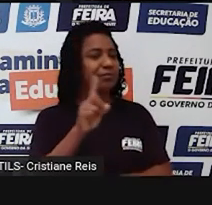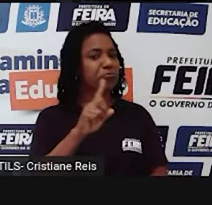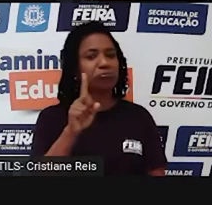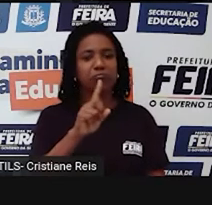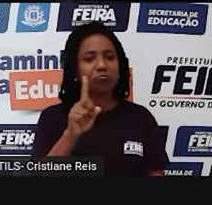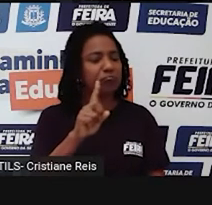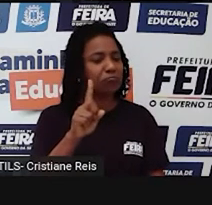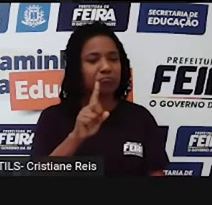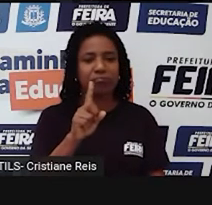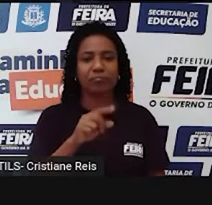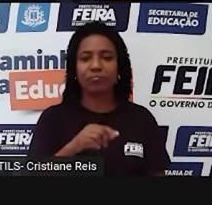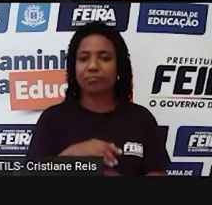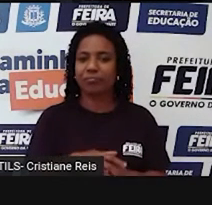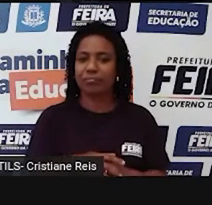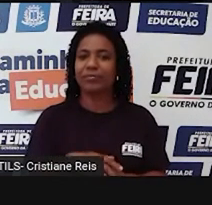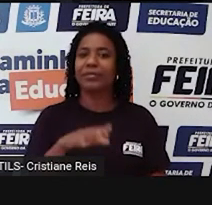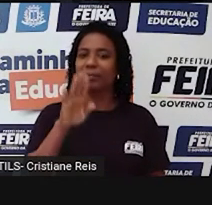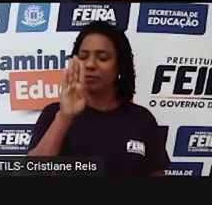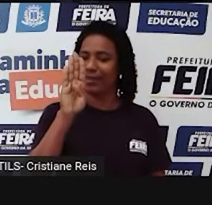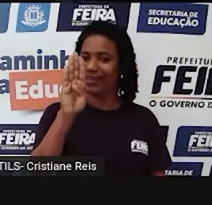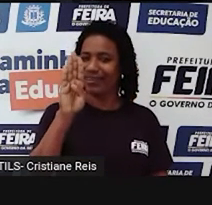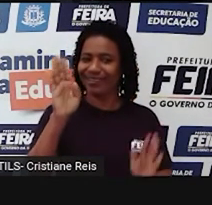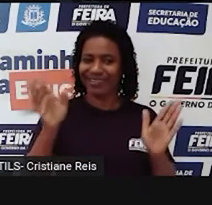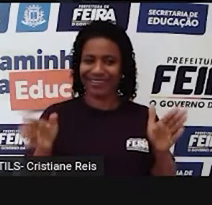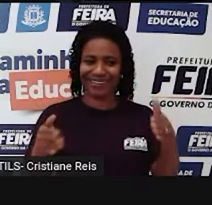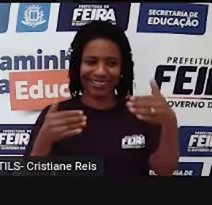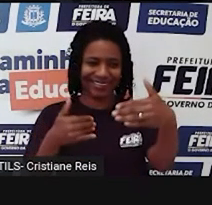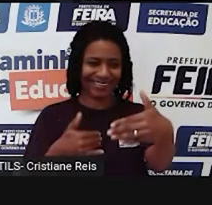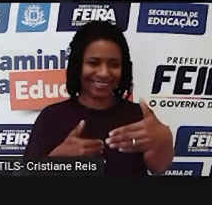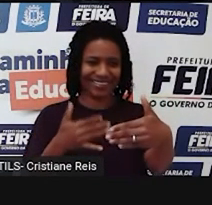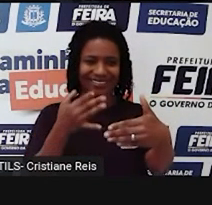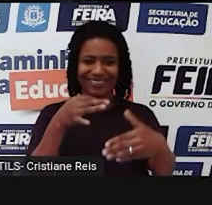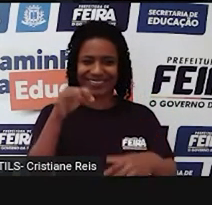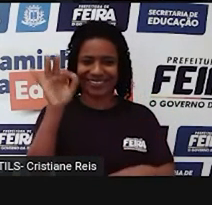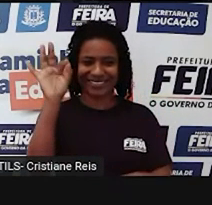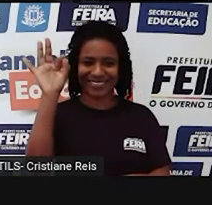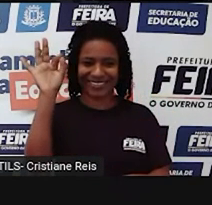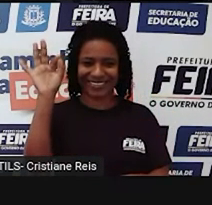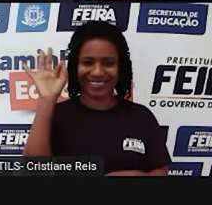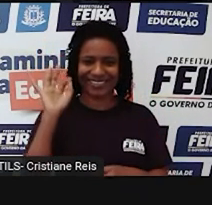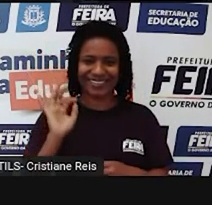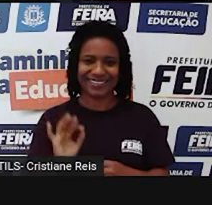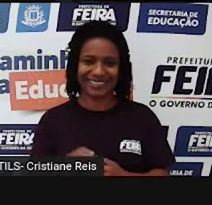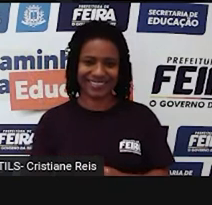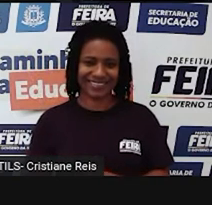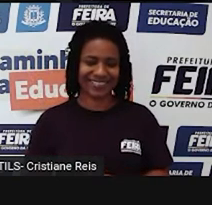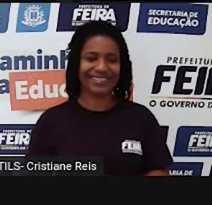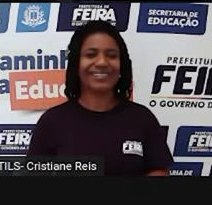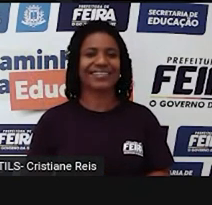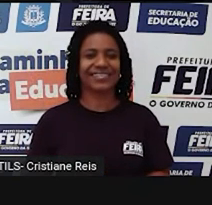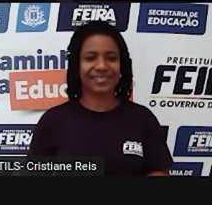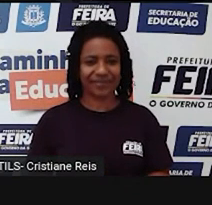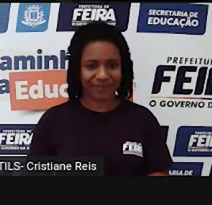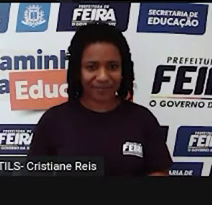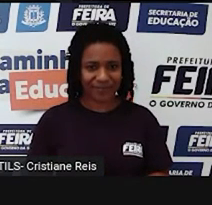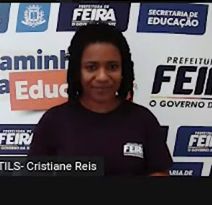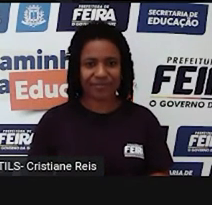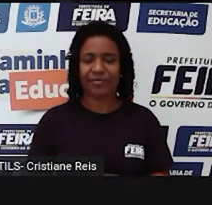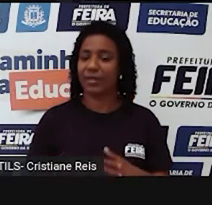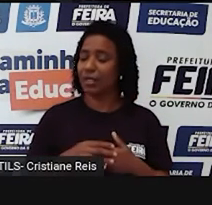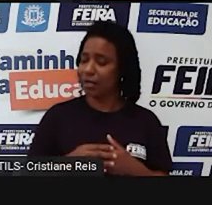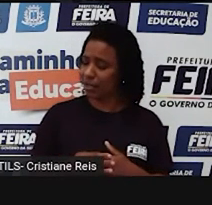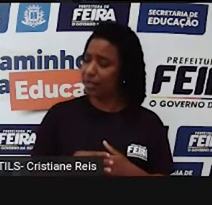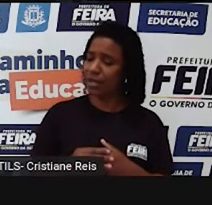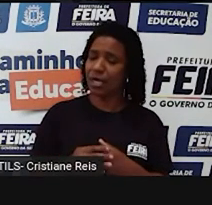É uma caixa Número 9 Eu tenho um bom